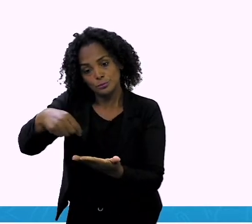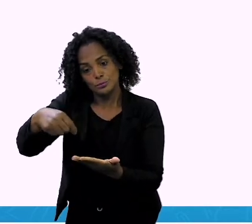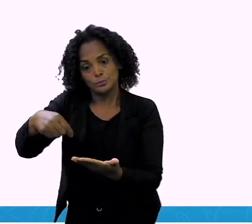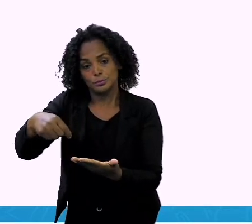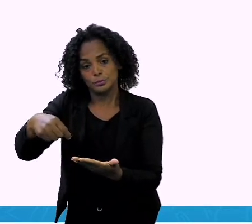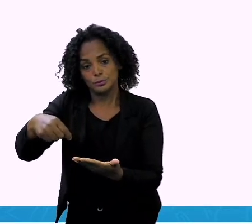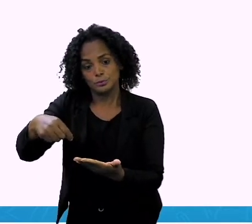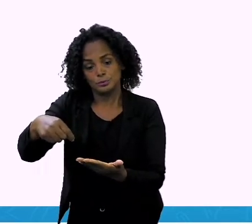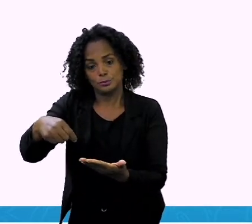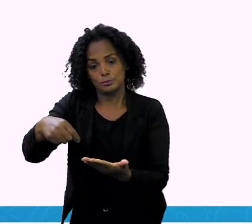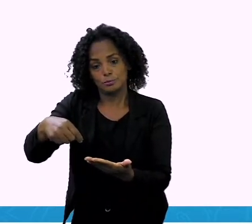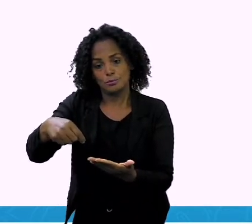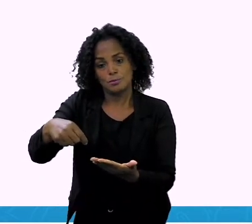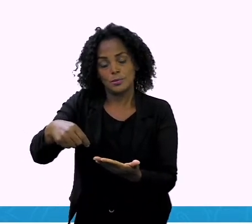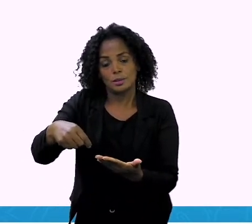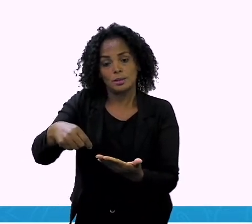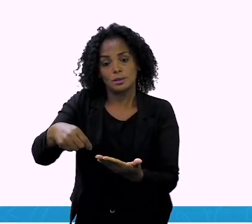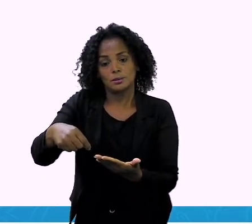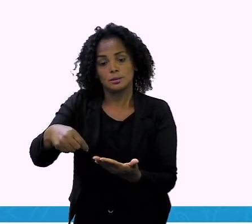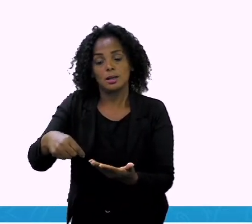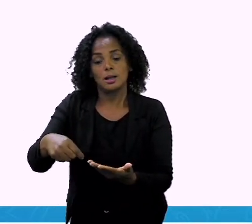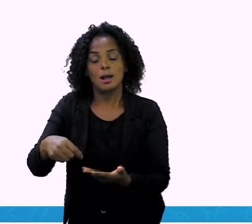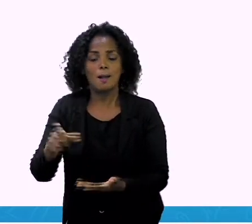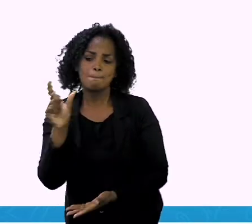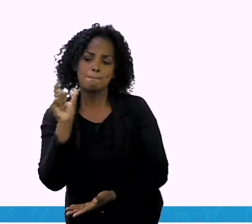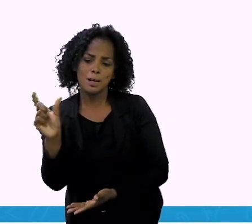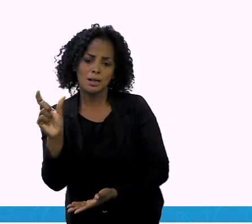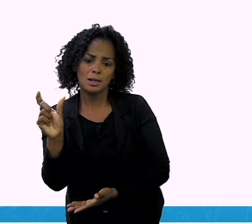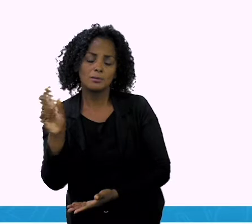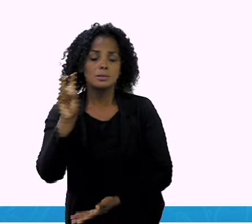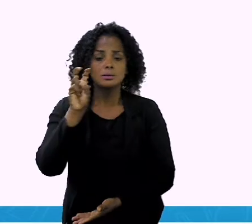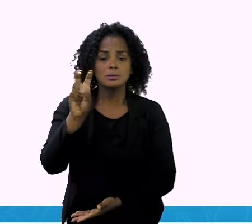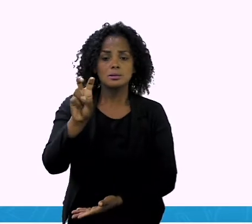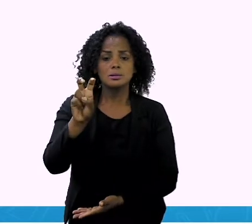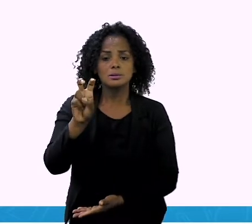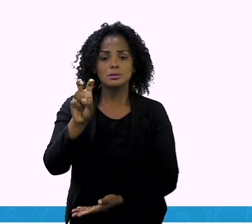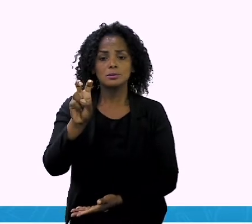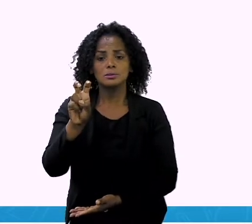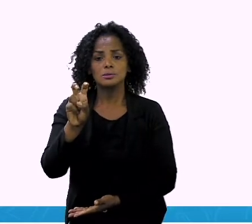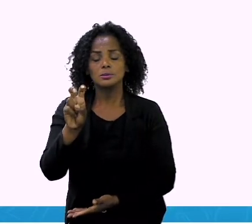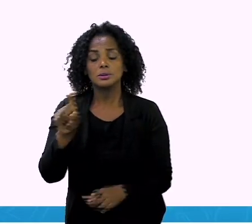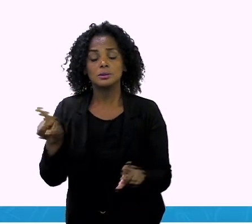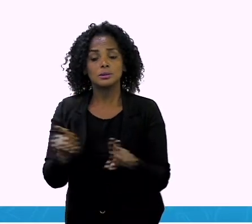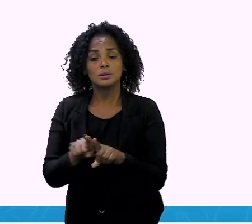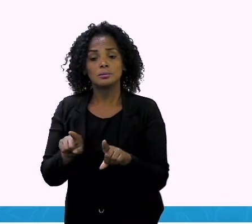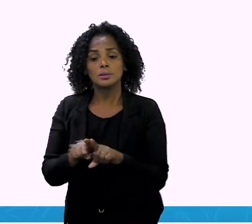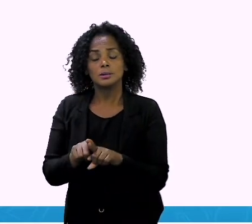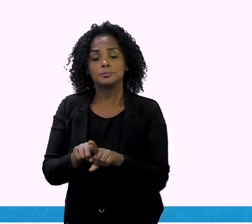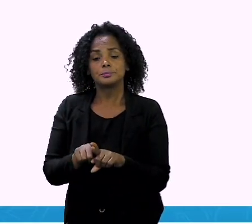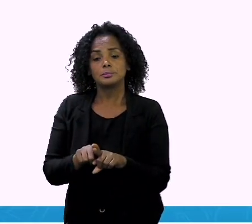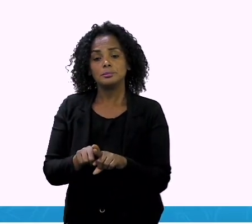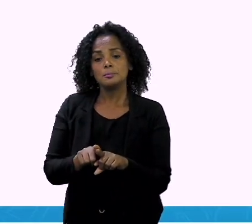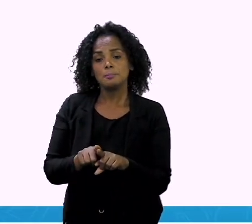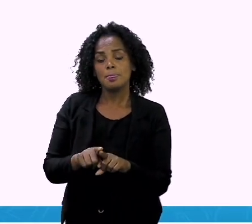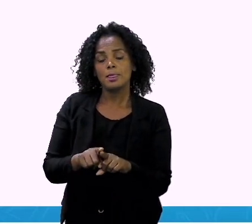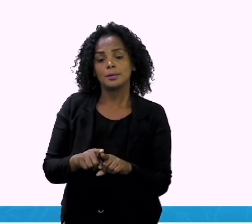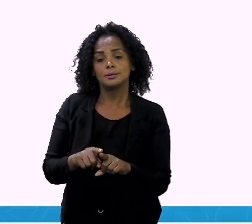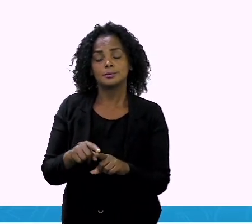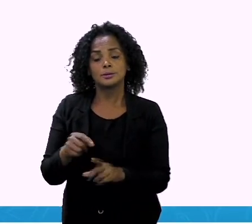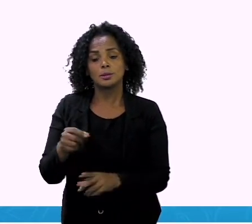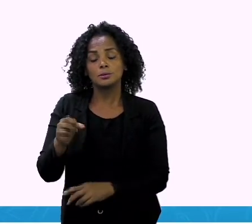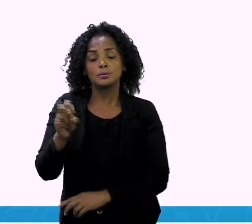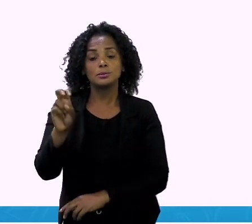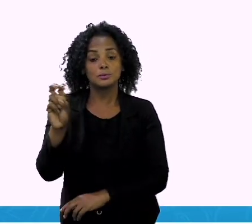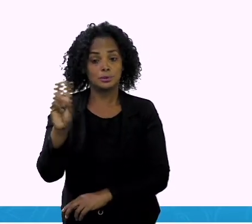aqui por extenso. O numeral, a palavra cinco e centavos. Vamos para a próxima? Olha lá.